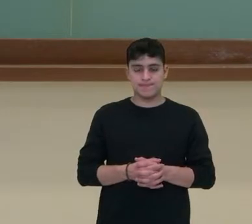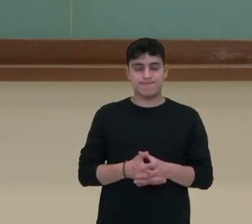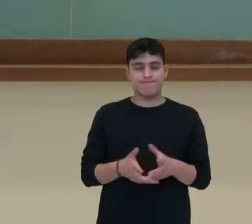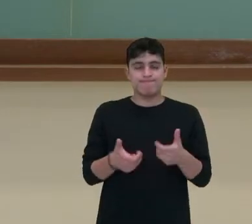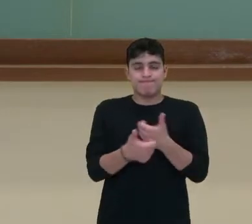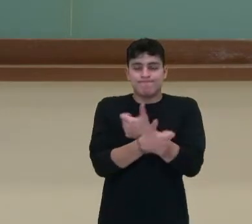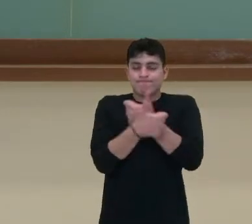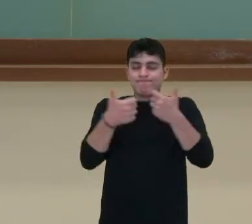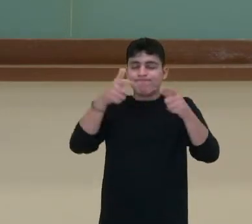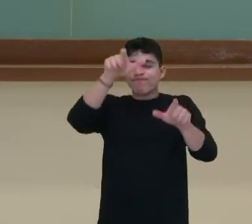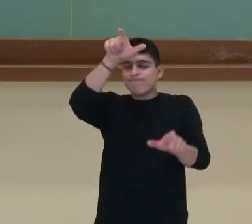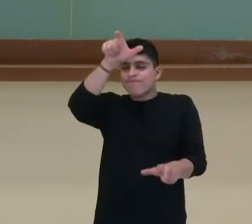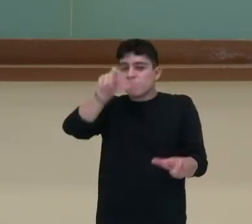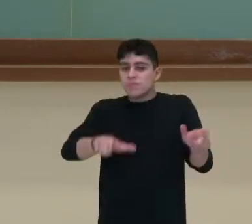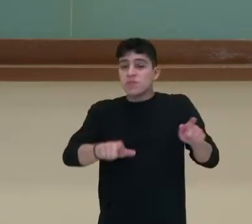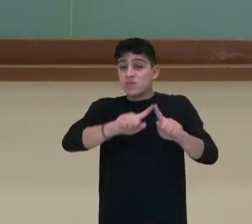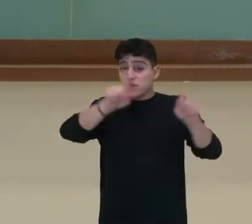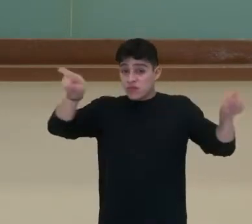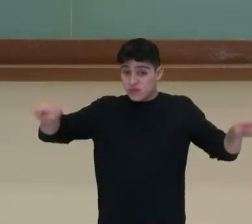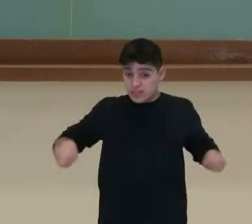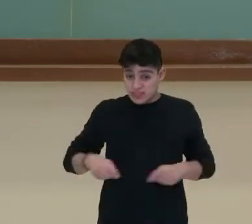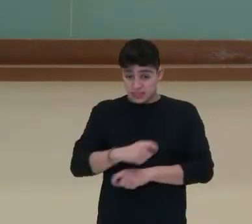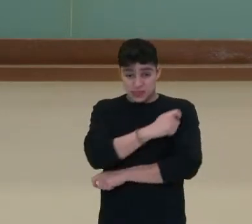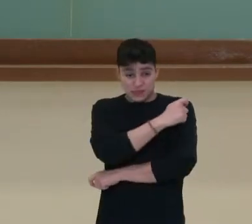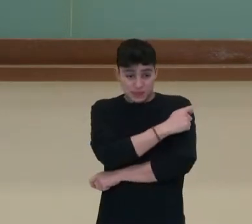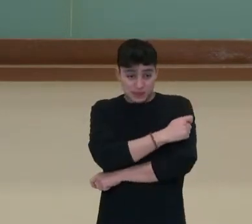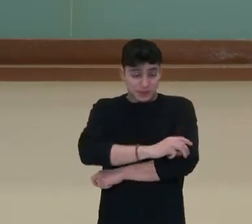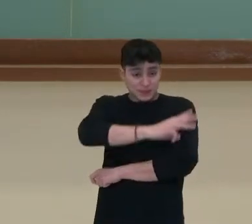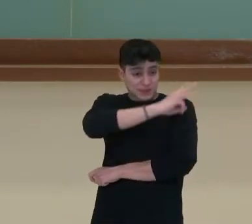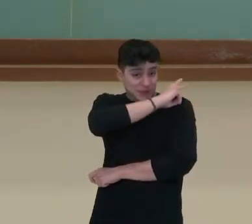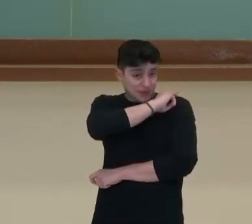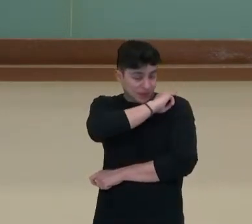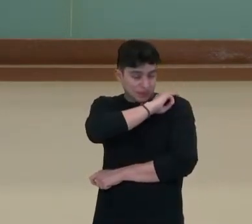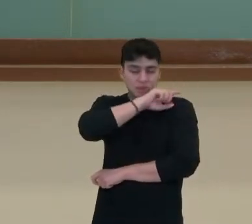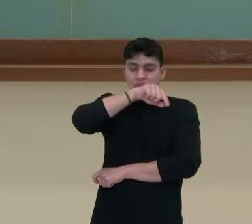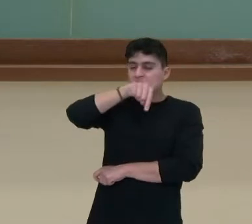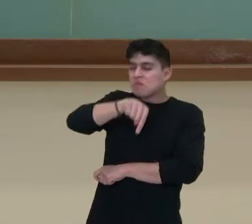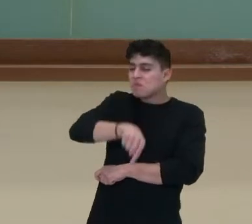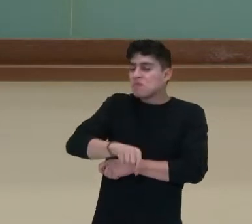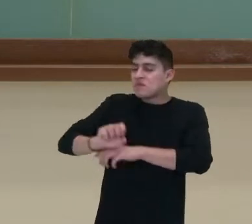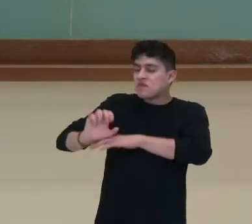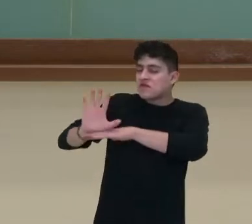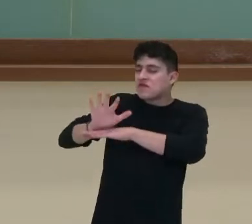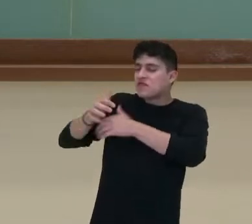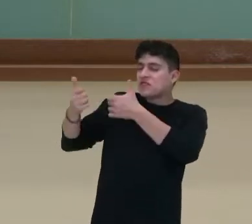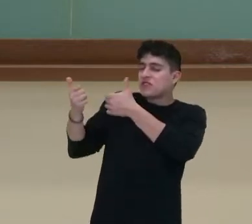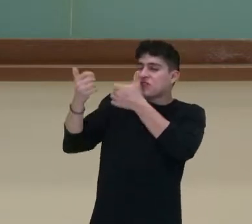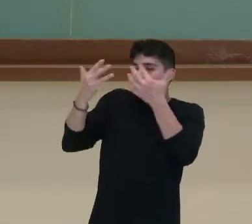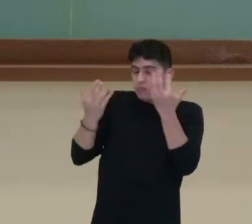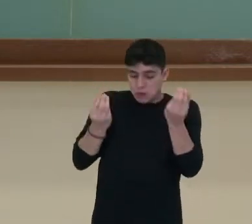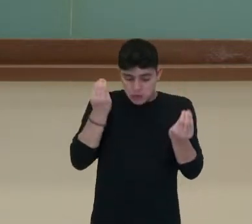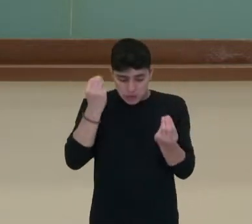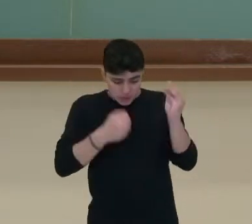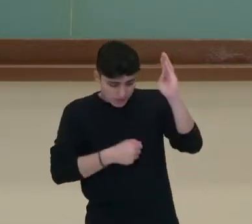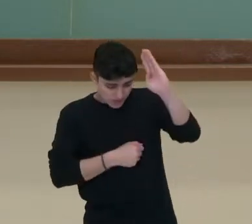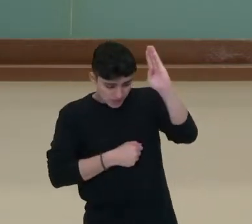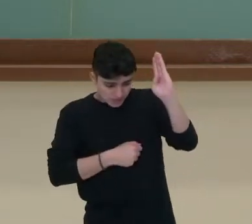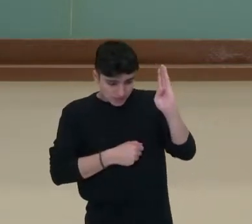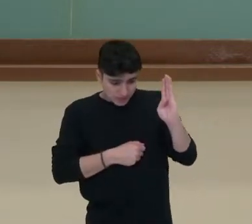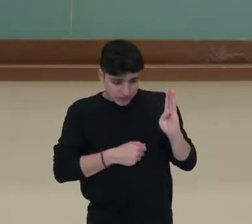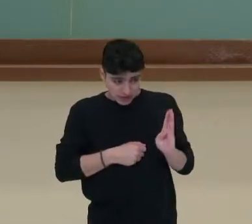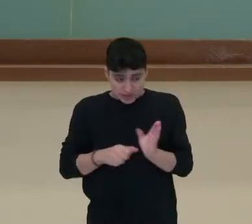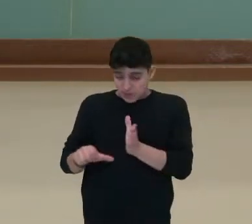Olá, estudante da terceira série. Nesse vídeo vamos falar sobre a participação brasileira na Primeira Guerra Mundial.